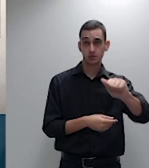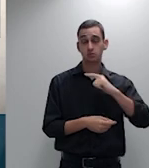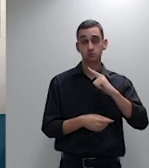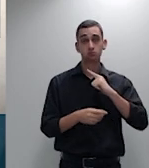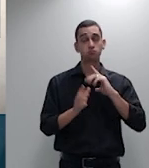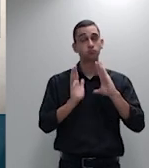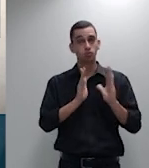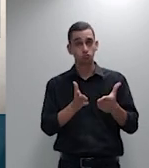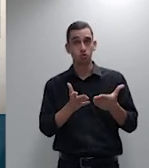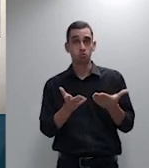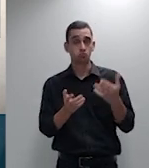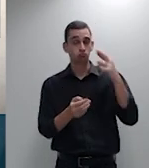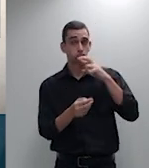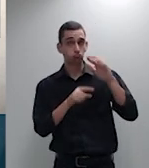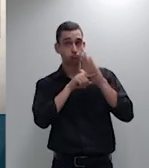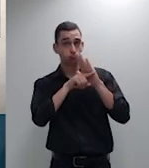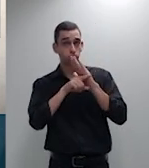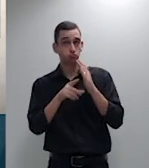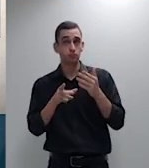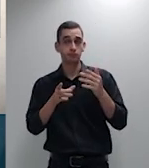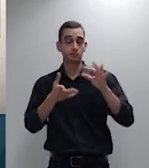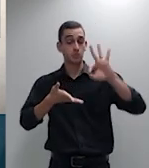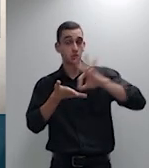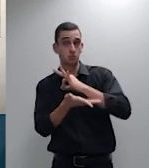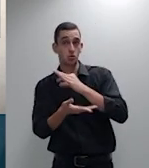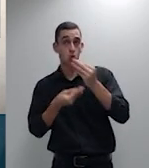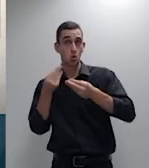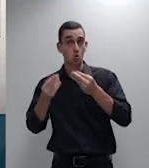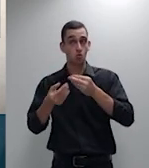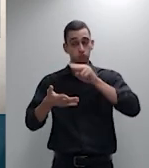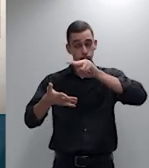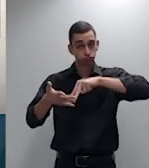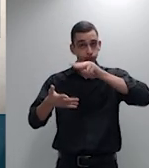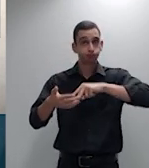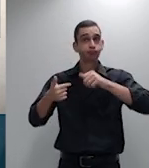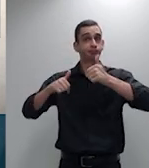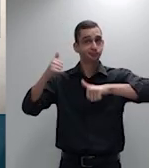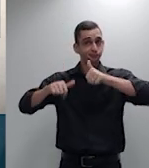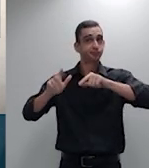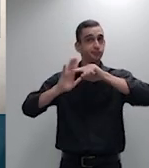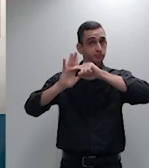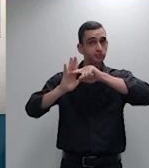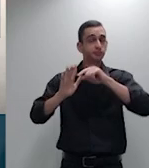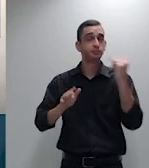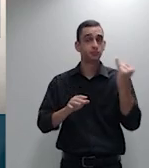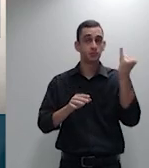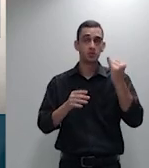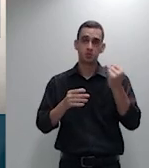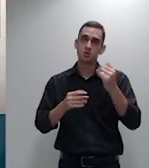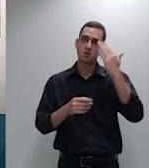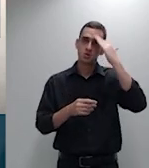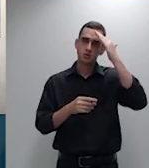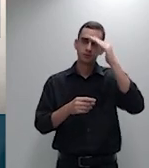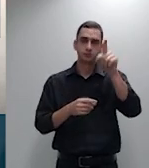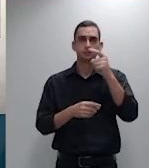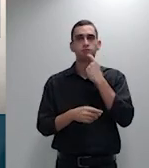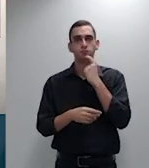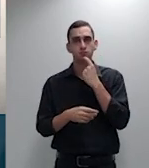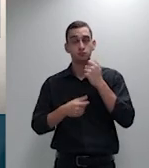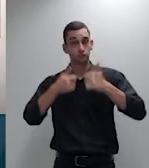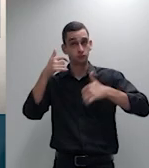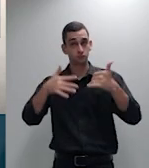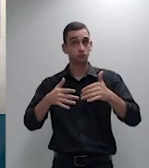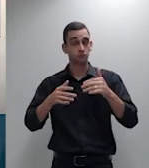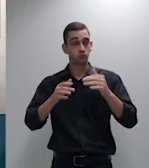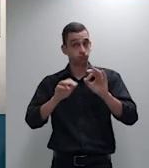nega a sua assinatura então eu compreendo o cuidado do ministro Salomão mas também nos casos enfrentados pela terceira e